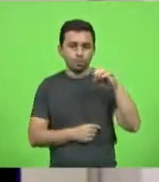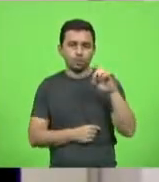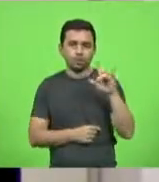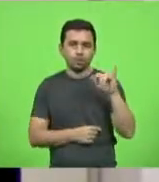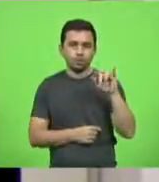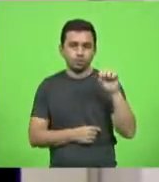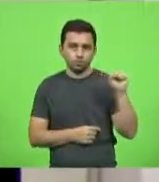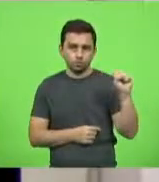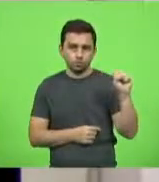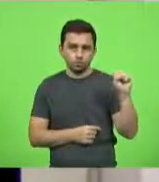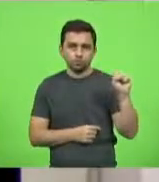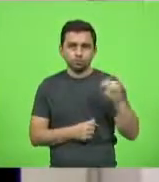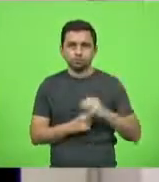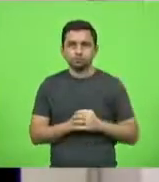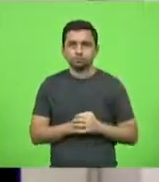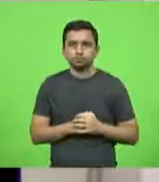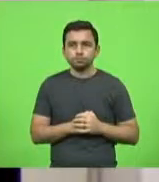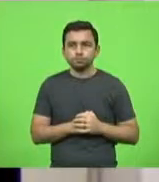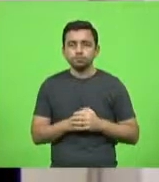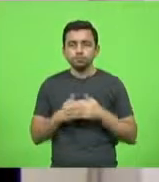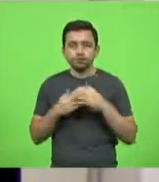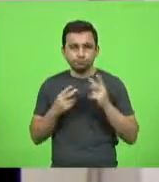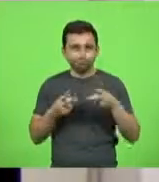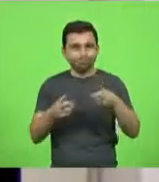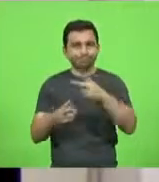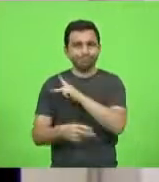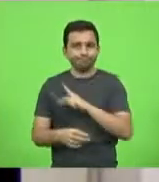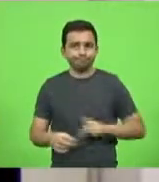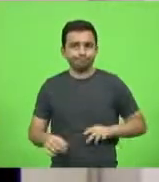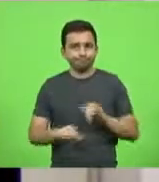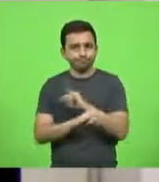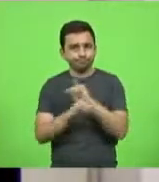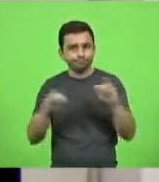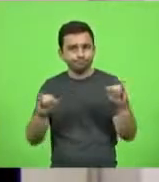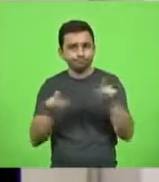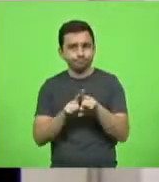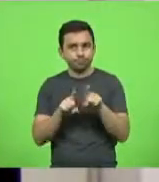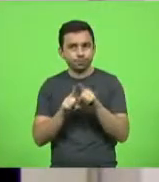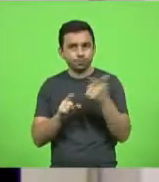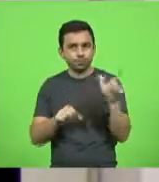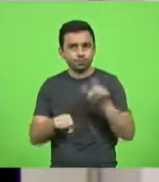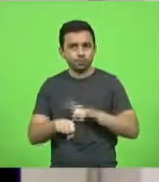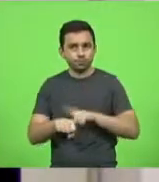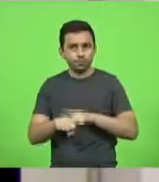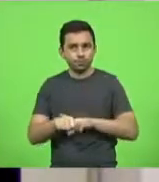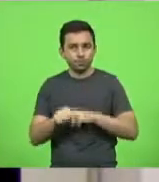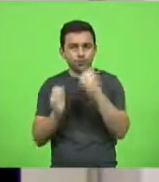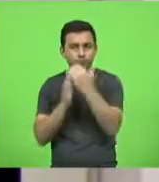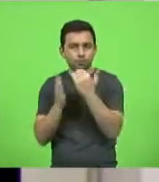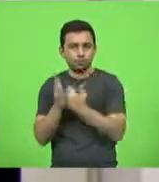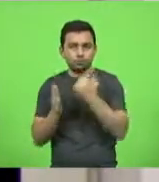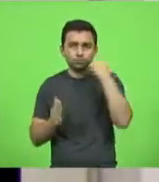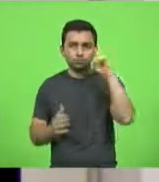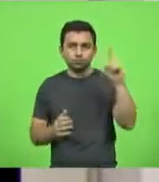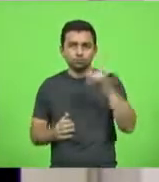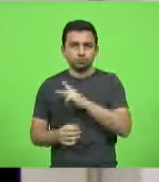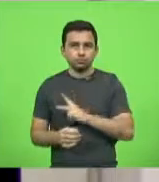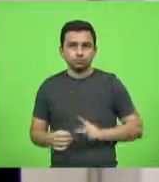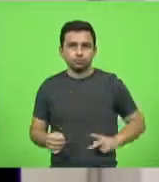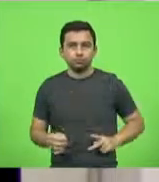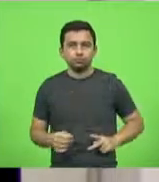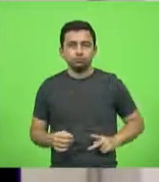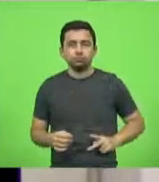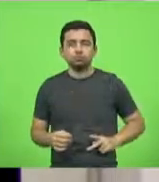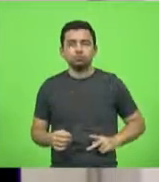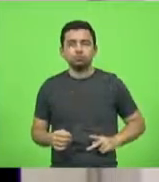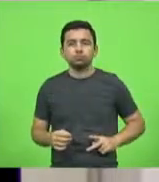Prosseguindo, o senhor presidente comunicou, anunciou o próximo horário, Ordem do dia. O senhor presidente comunicou